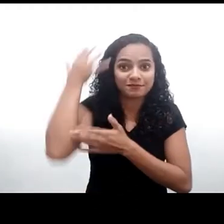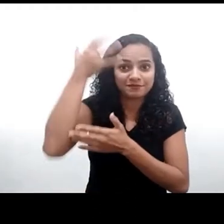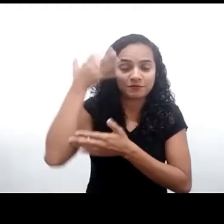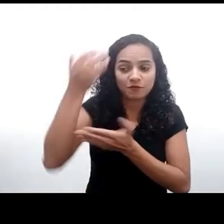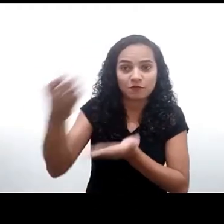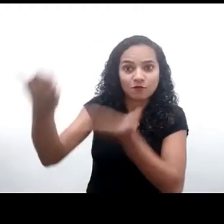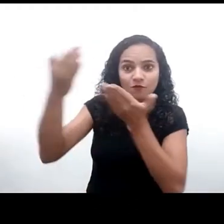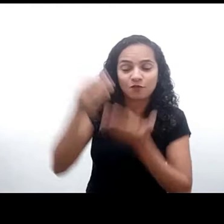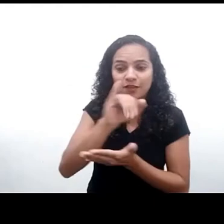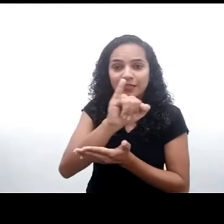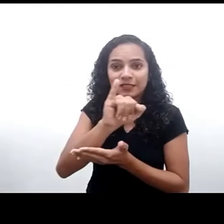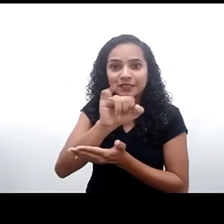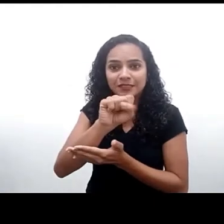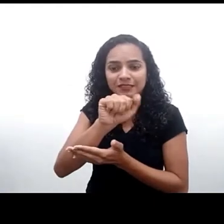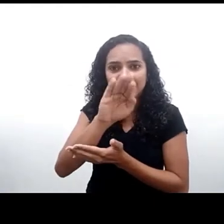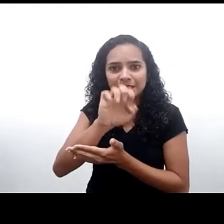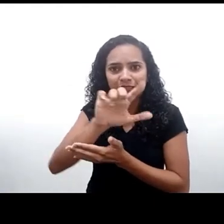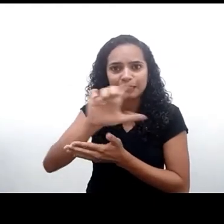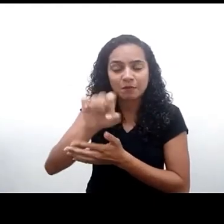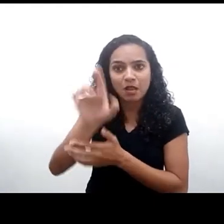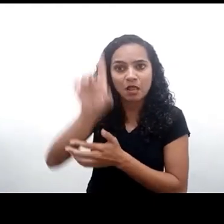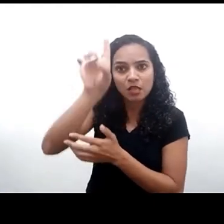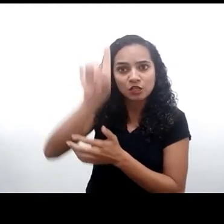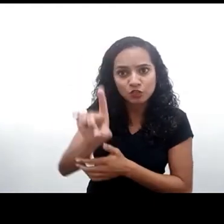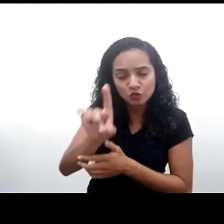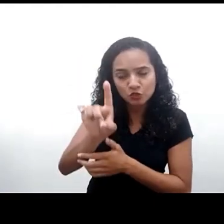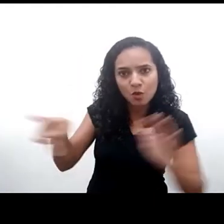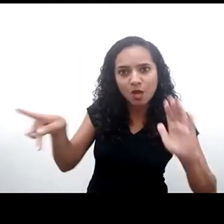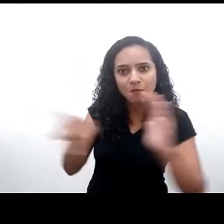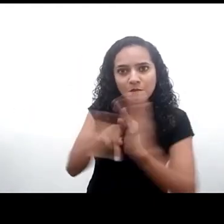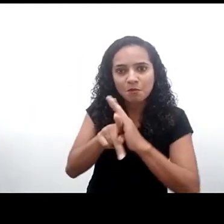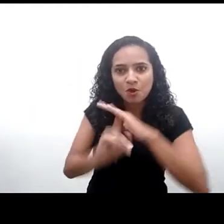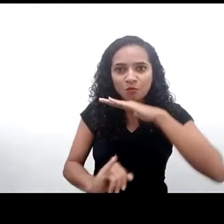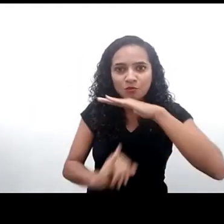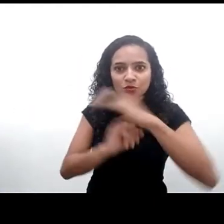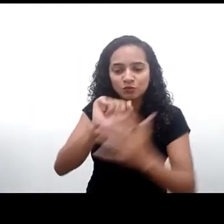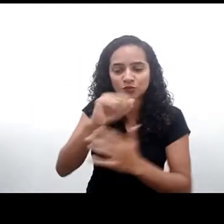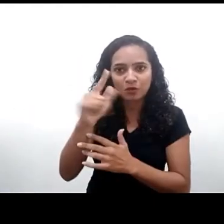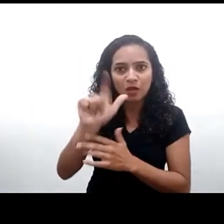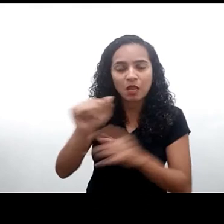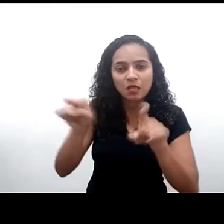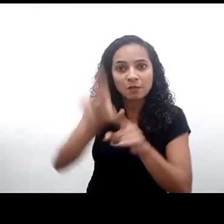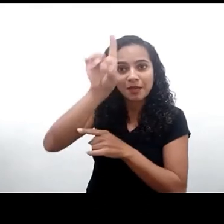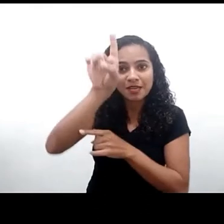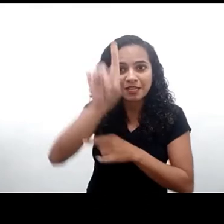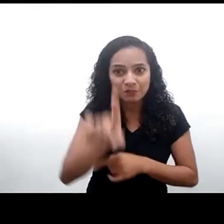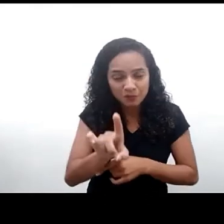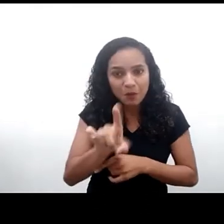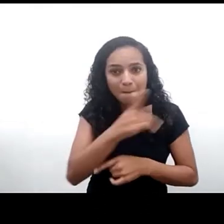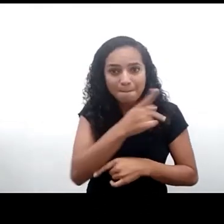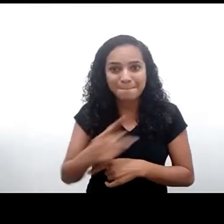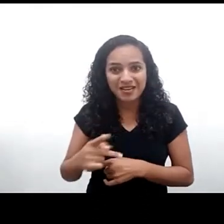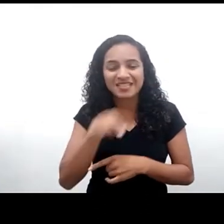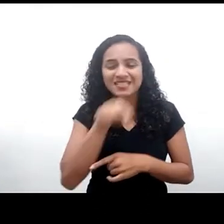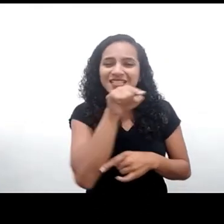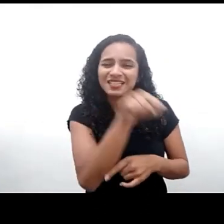Isabela Henriques, diretora executiva do Instituto Alana, e em seguida Luiz Pederneira, presidente do Comitê dos Direitos da Criança e da ONU, para